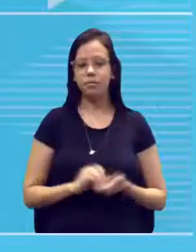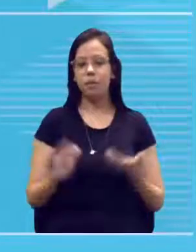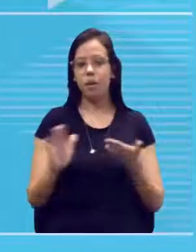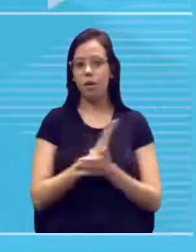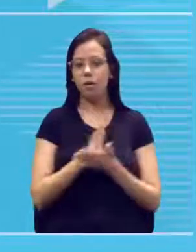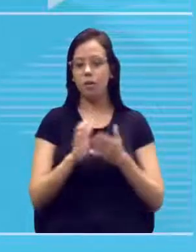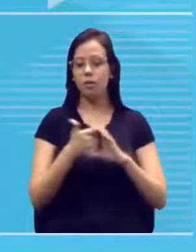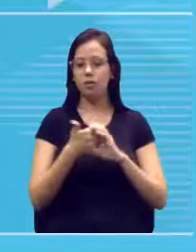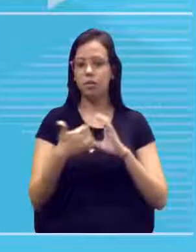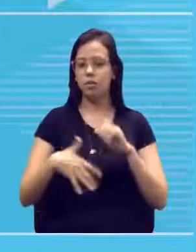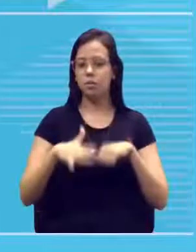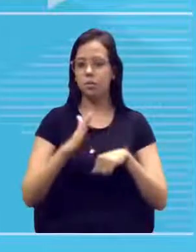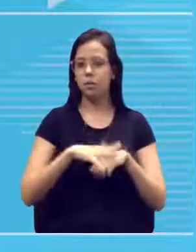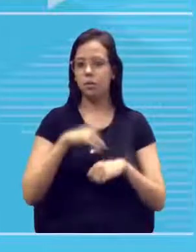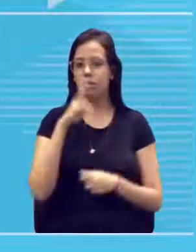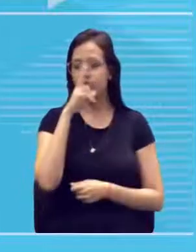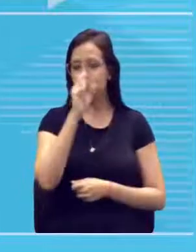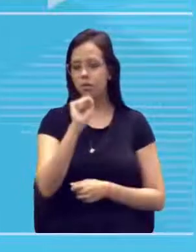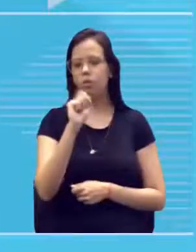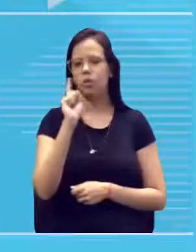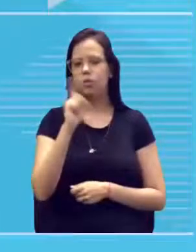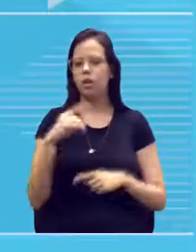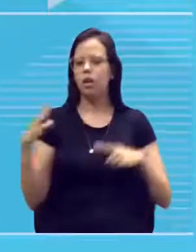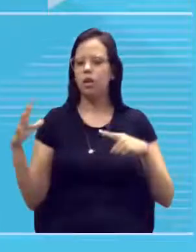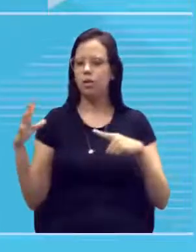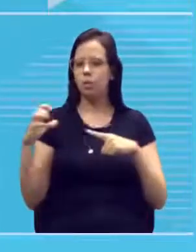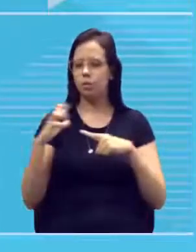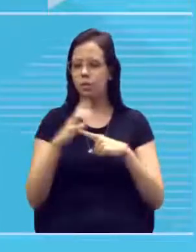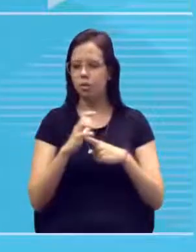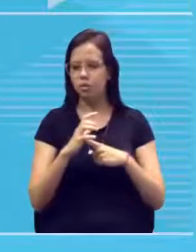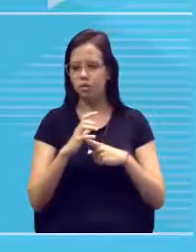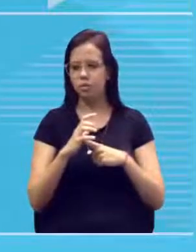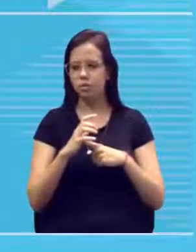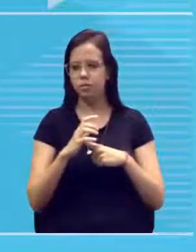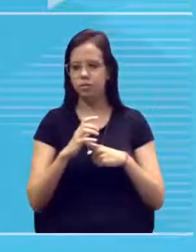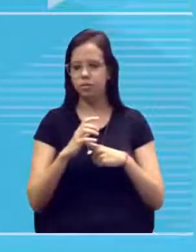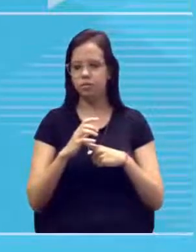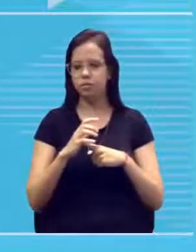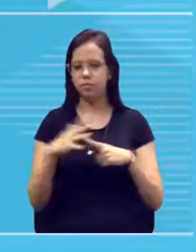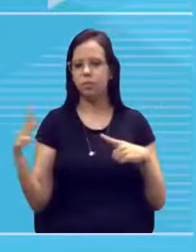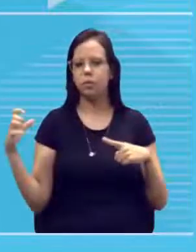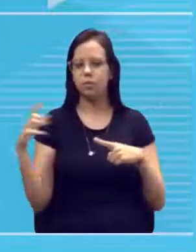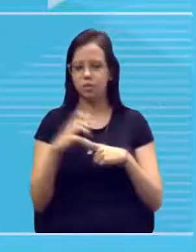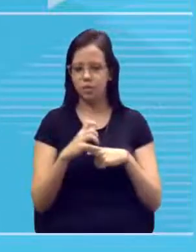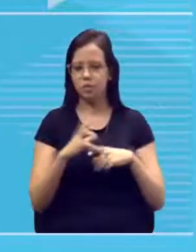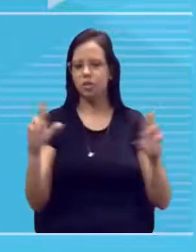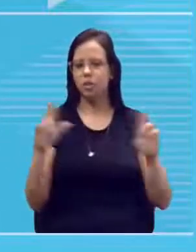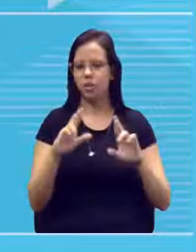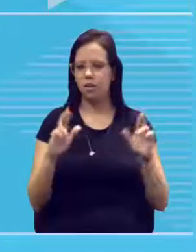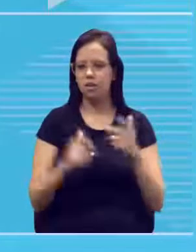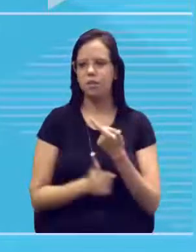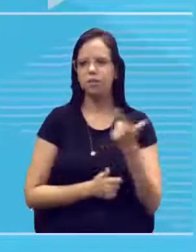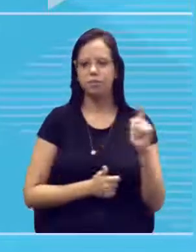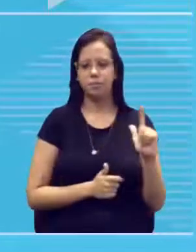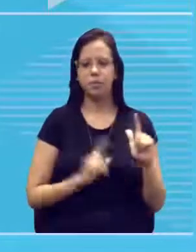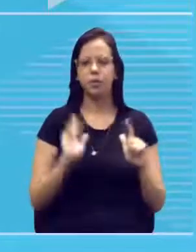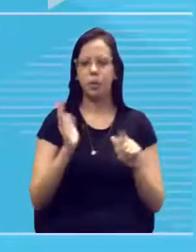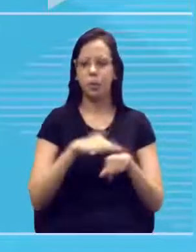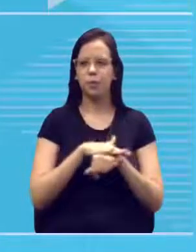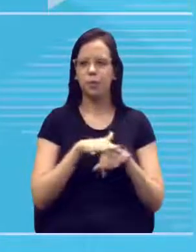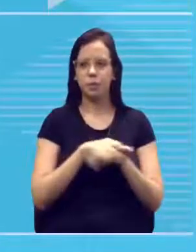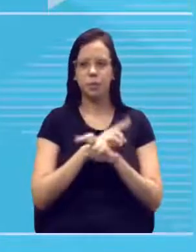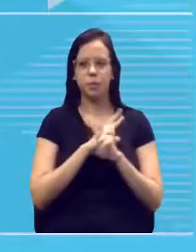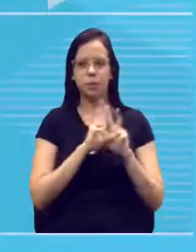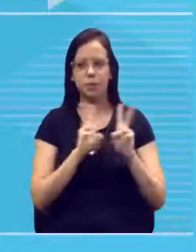fortes, vão ser dominantes em relação a outras, tá? A gente já conversou sobre essa temática também, tá?